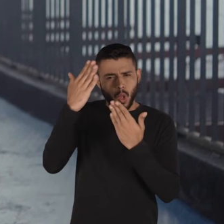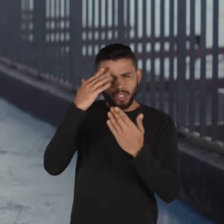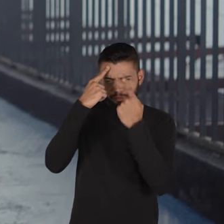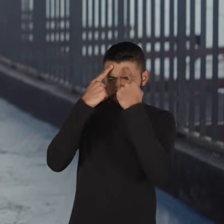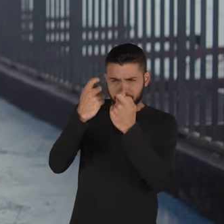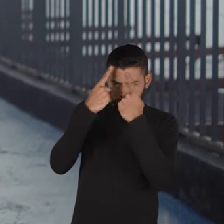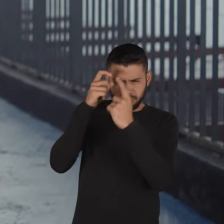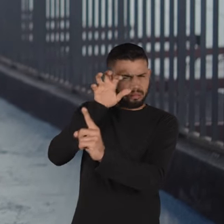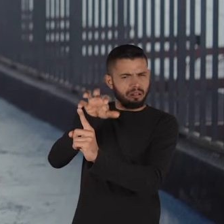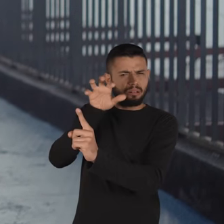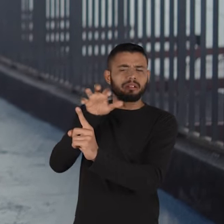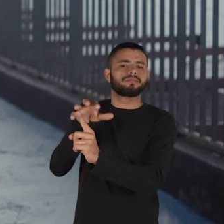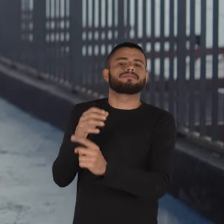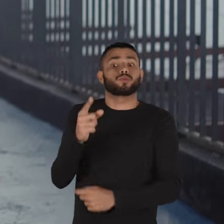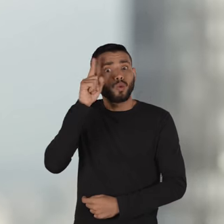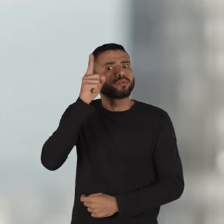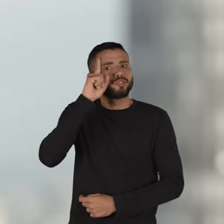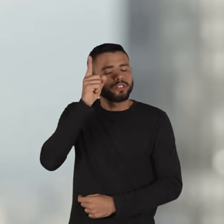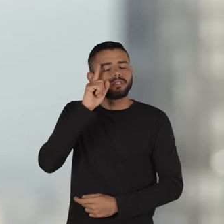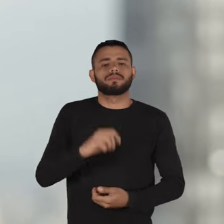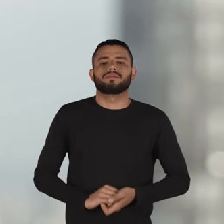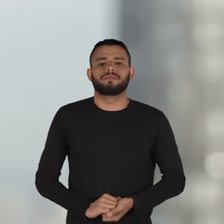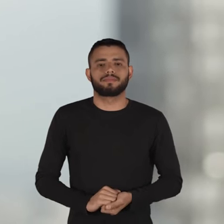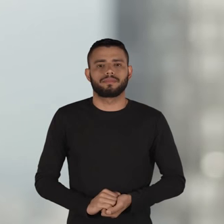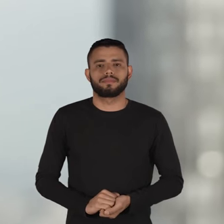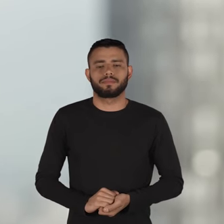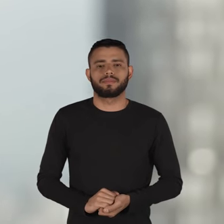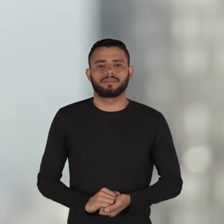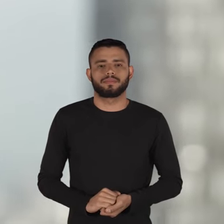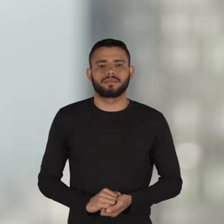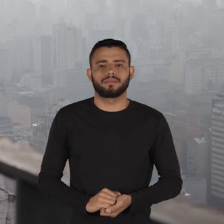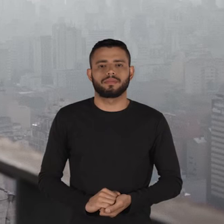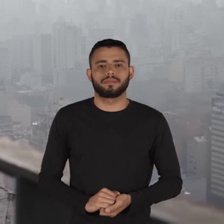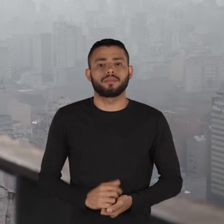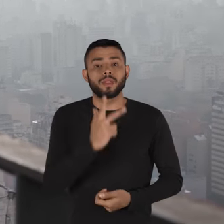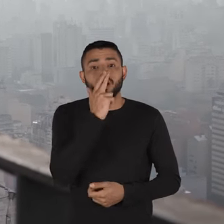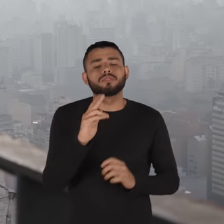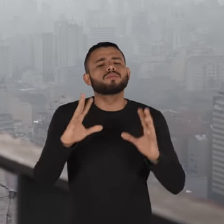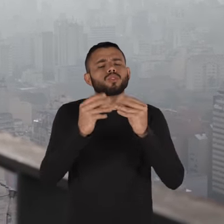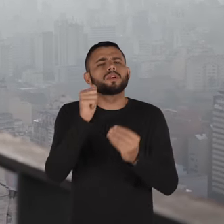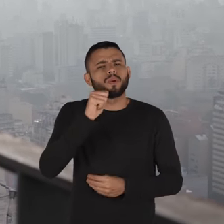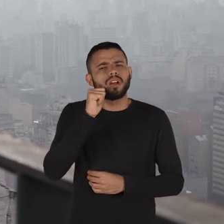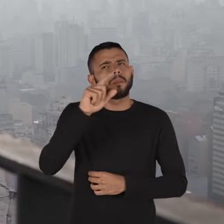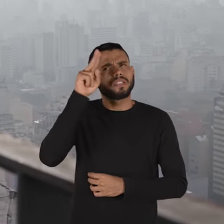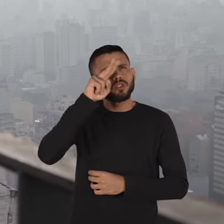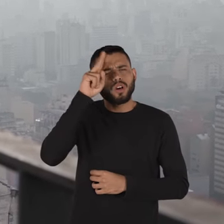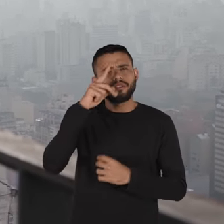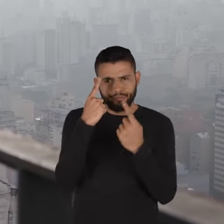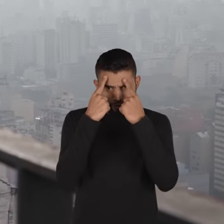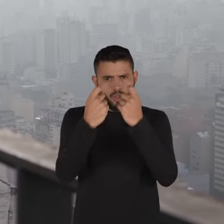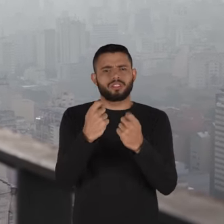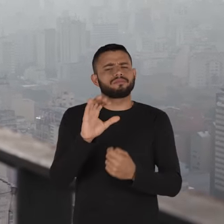psicológica era diária Antônia escritora e ativista acho que toda mulher tem uma história de